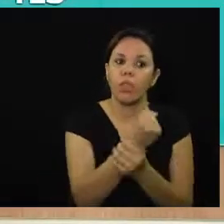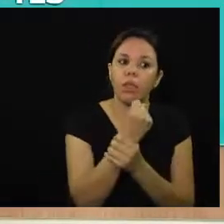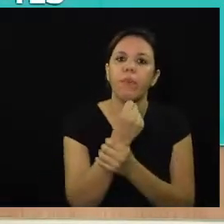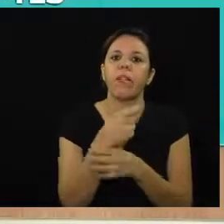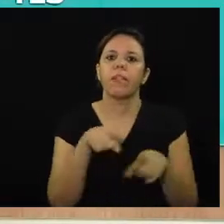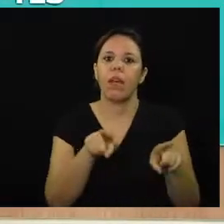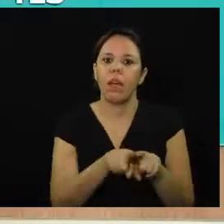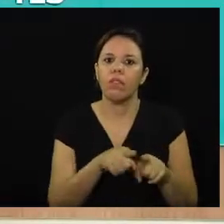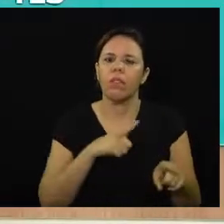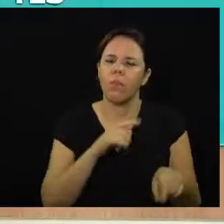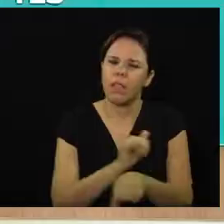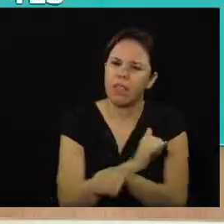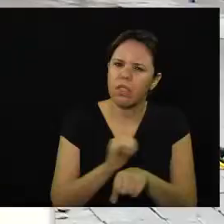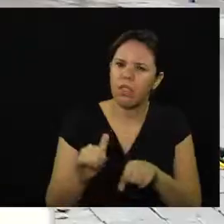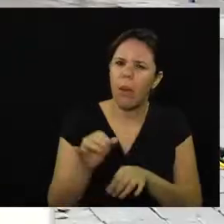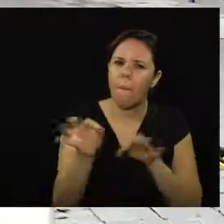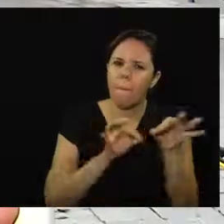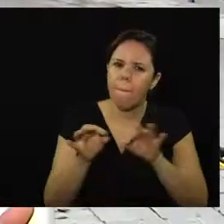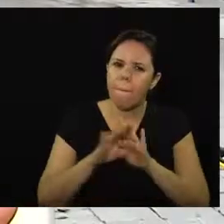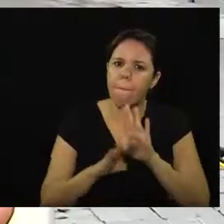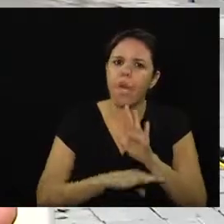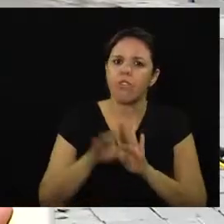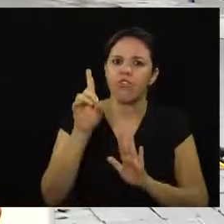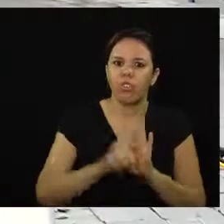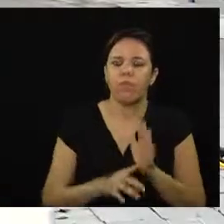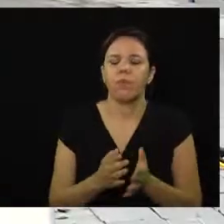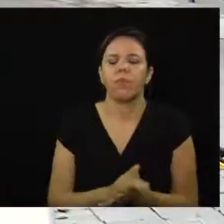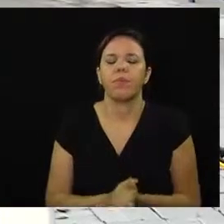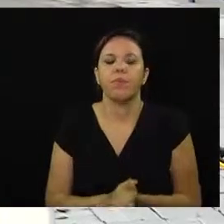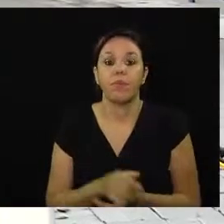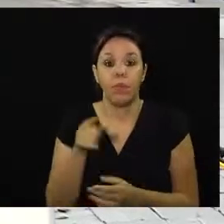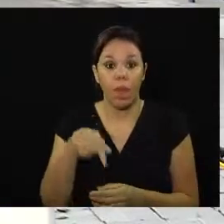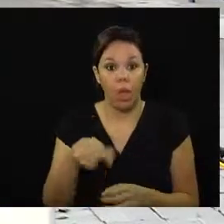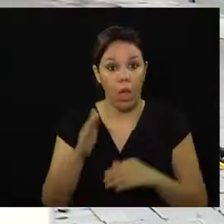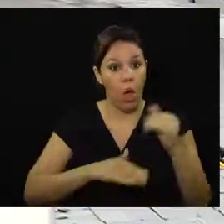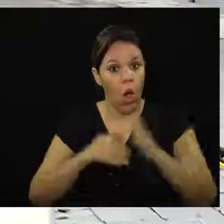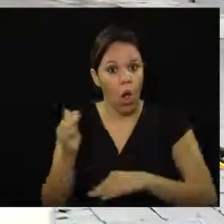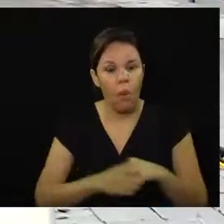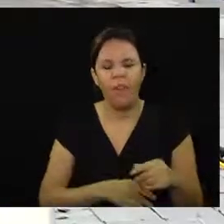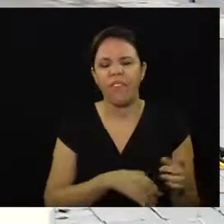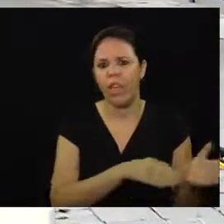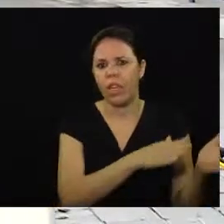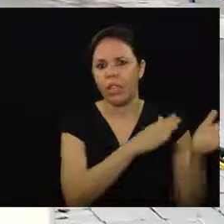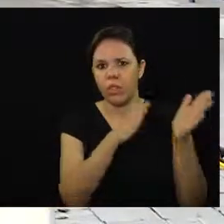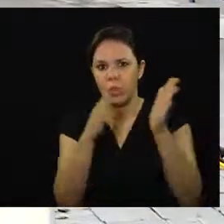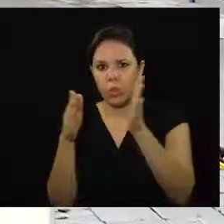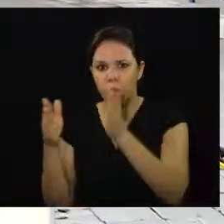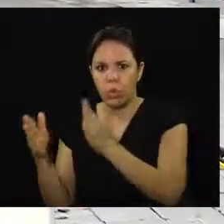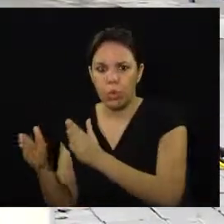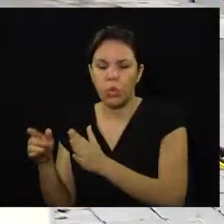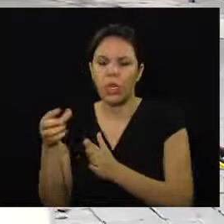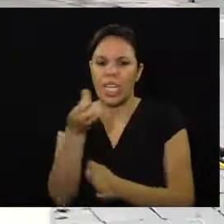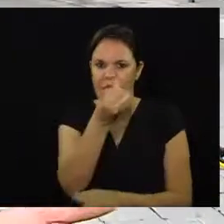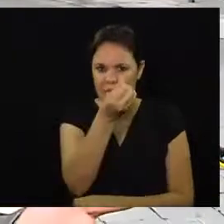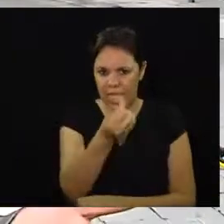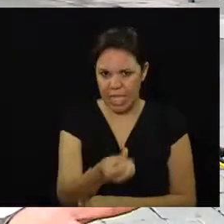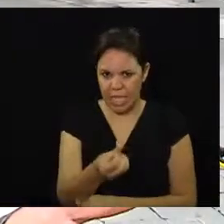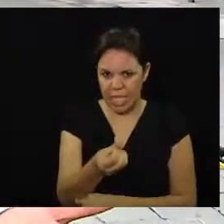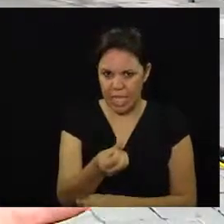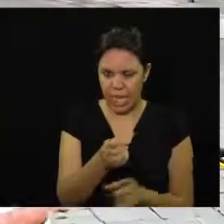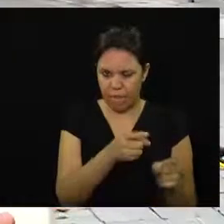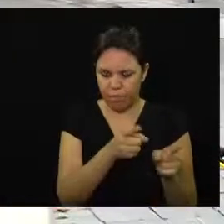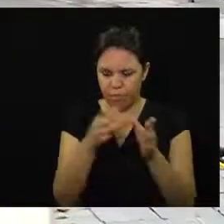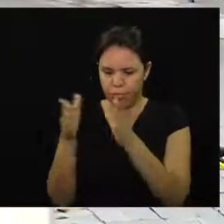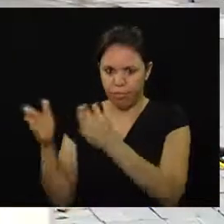plano diretor e este plano estratégico A obra do hospital em maternidade de Campinas vai durar seis etapas o custo